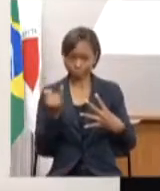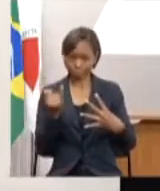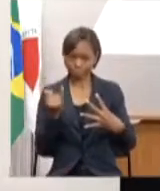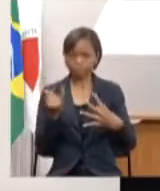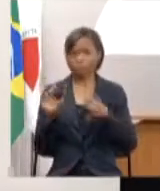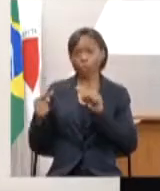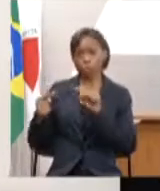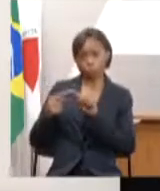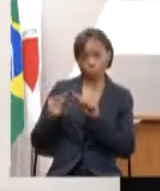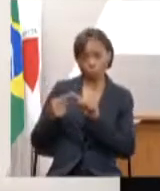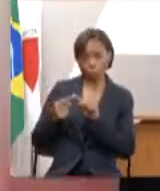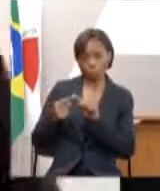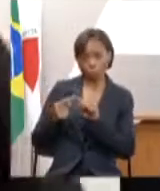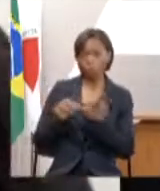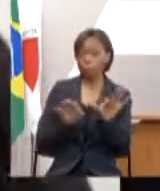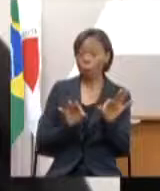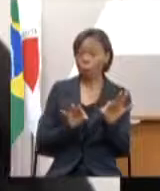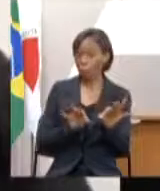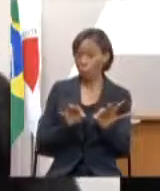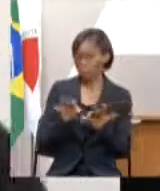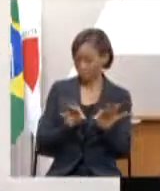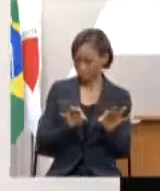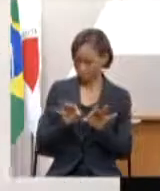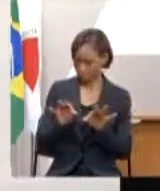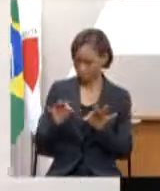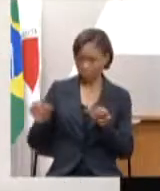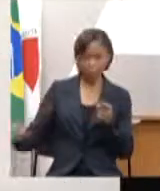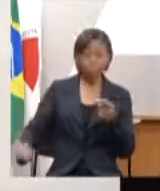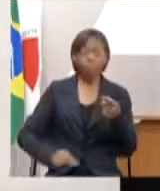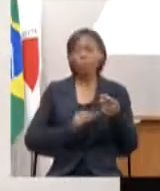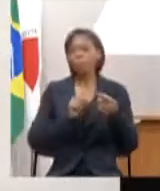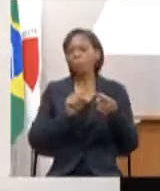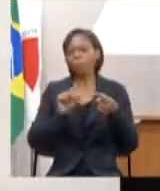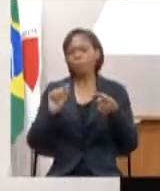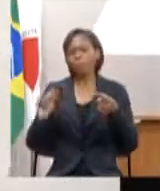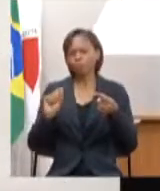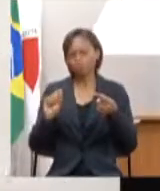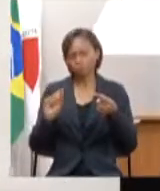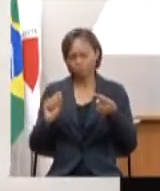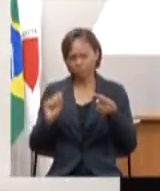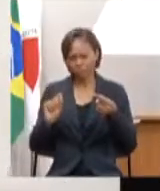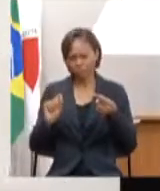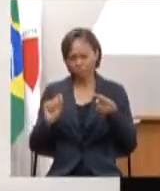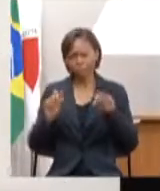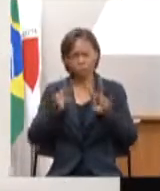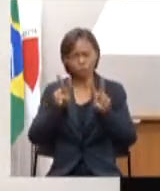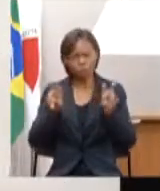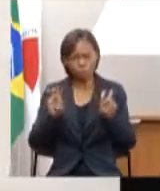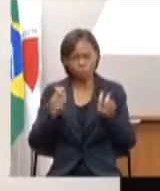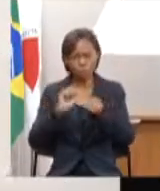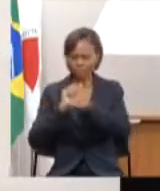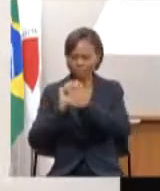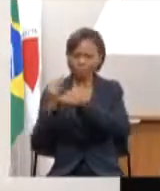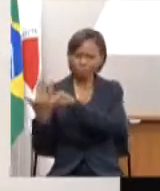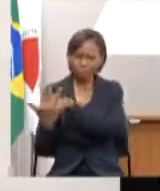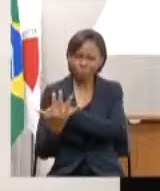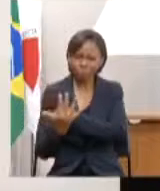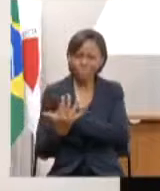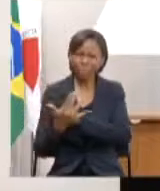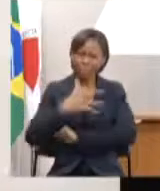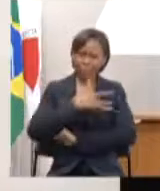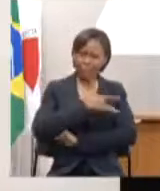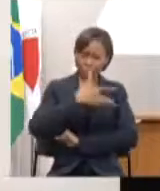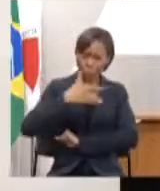ao planejamento. Primeiro, com relação à questão epidemiológica, sanitária, eu queria ouvir do